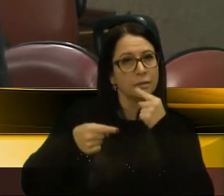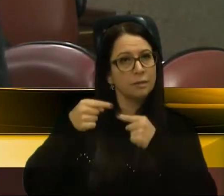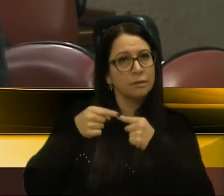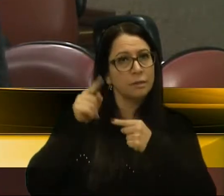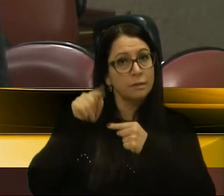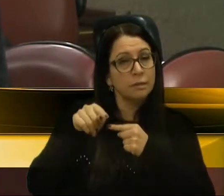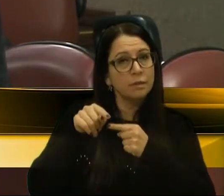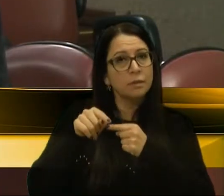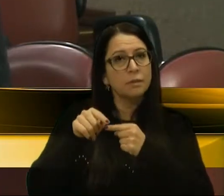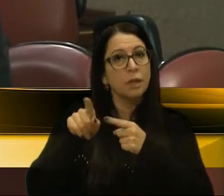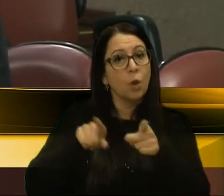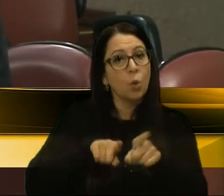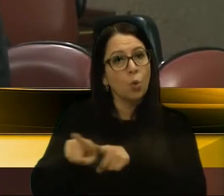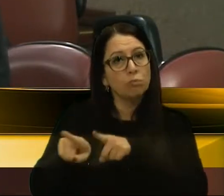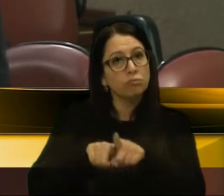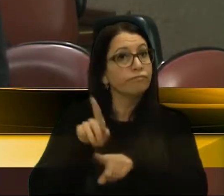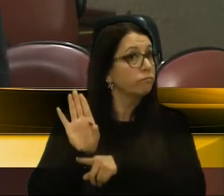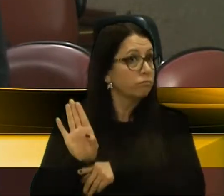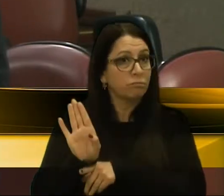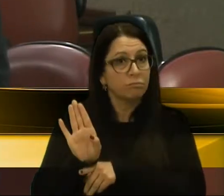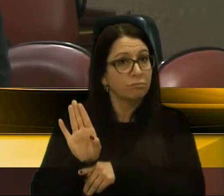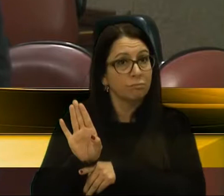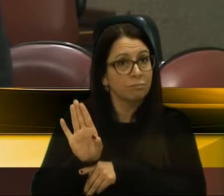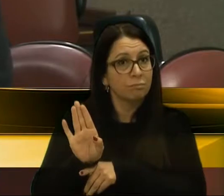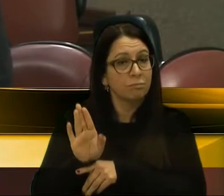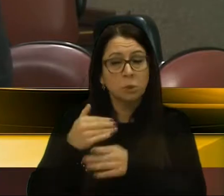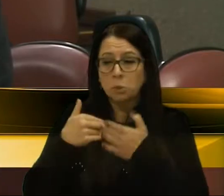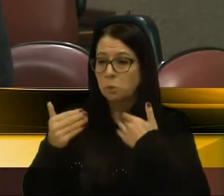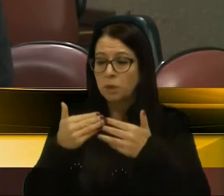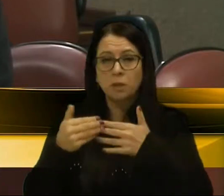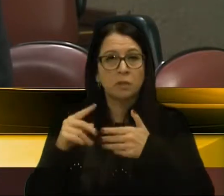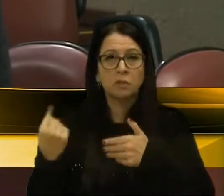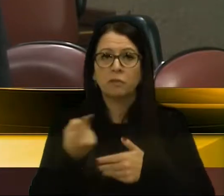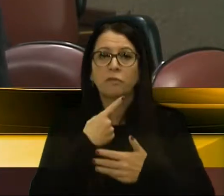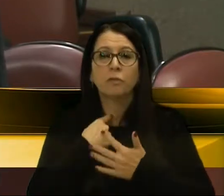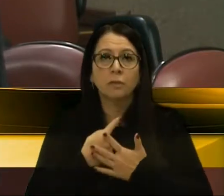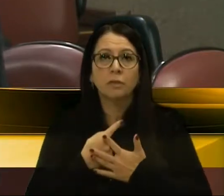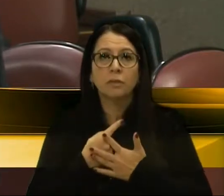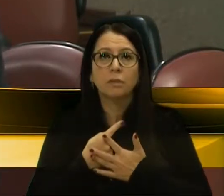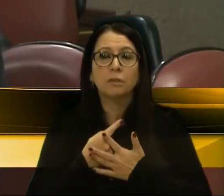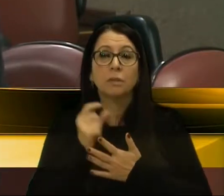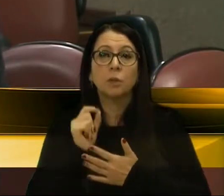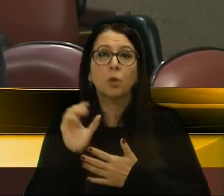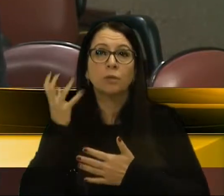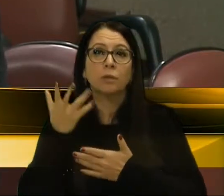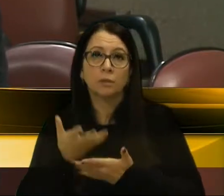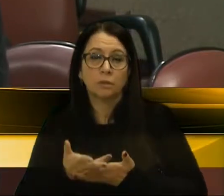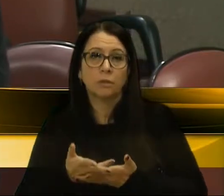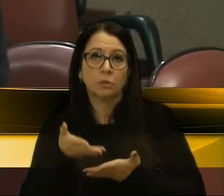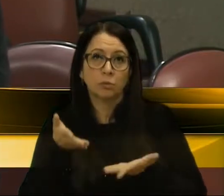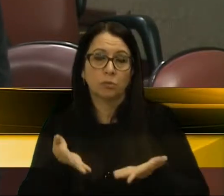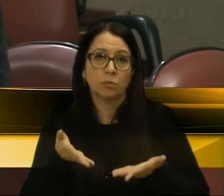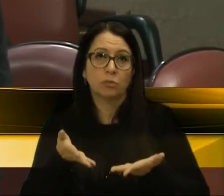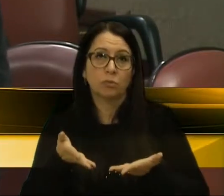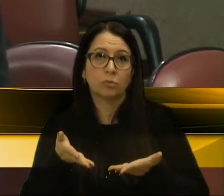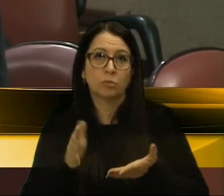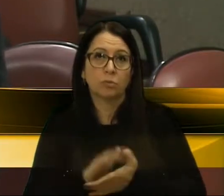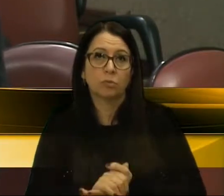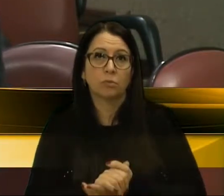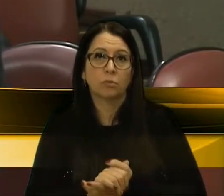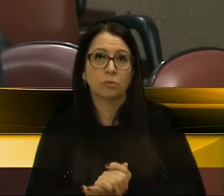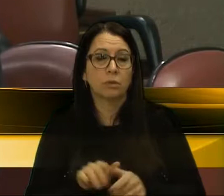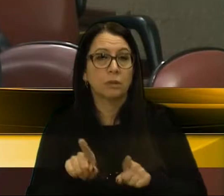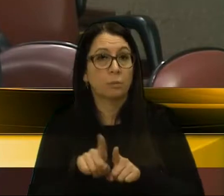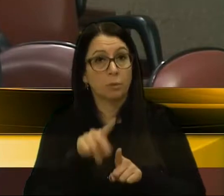é a concorrência, que independe da nossa vontade, que acontece de parte hoje do transporte